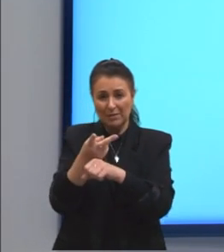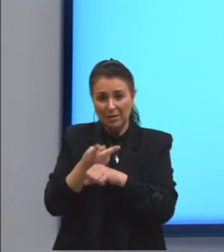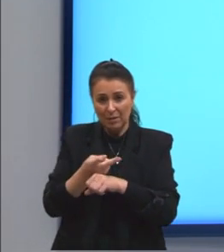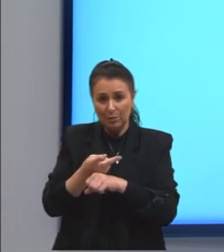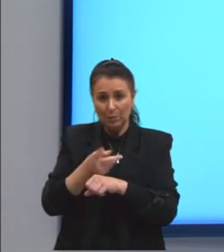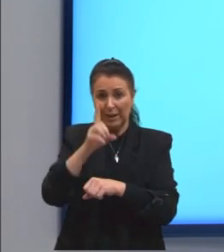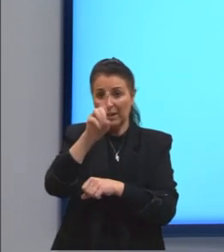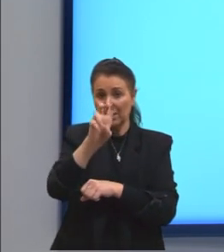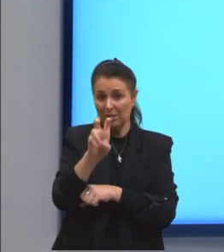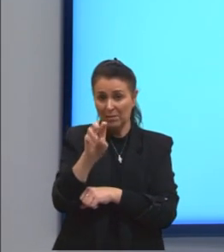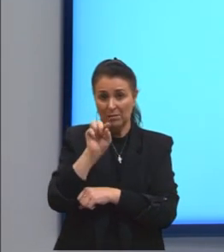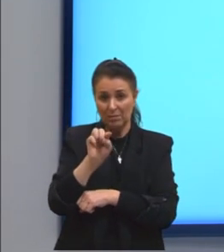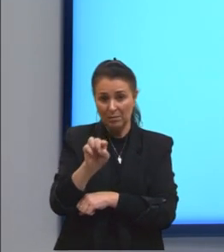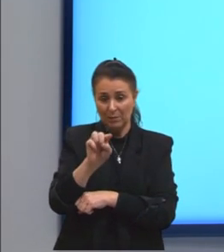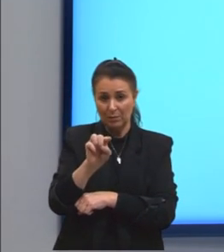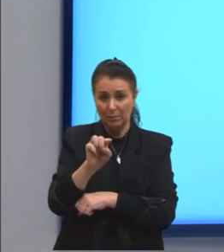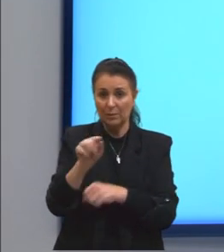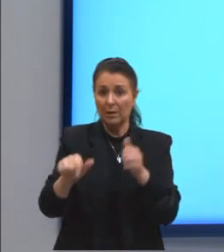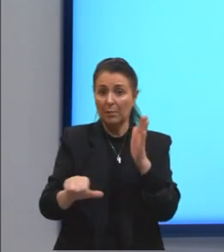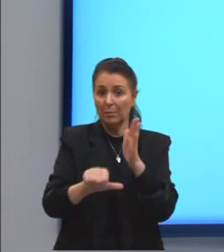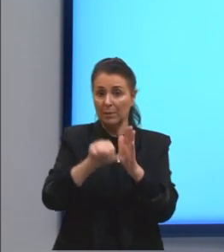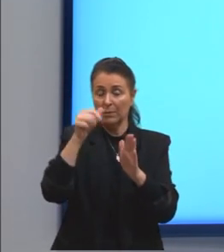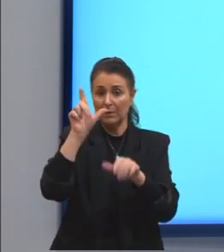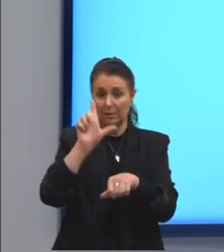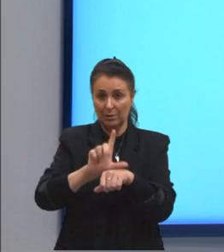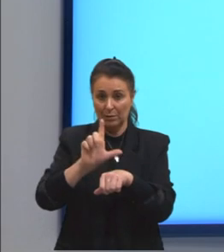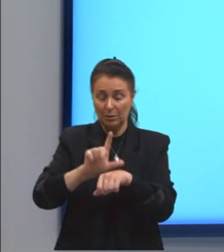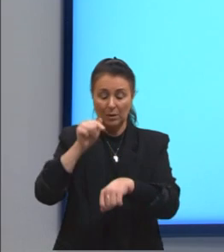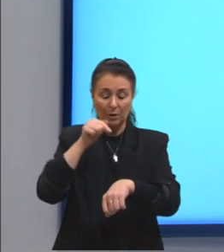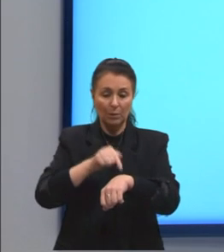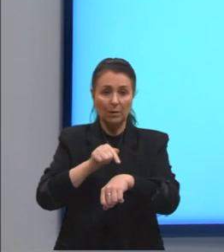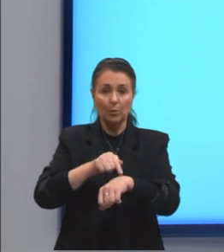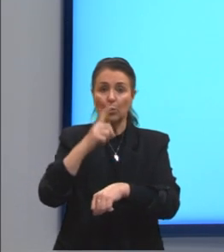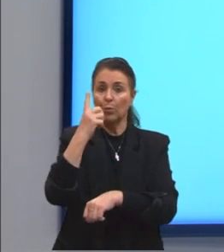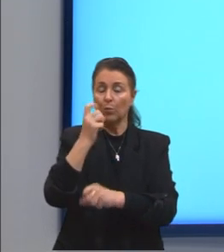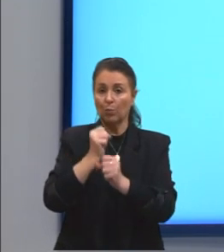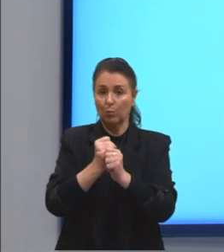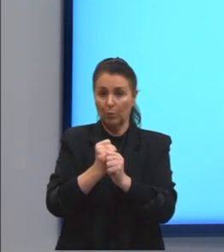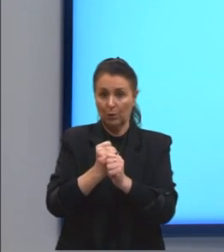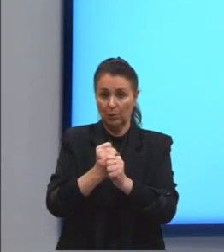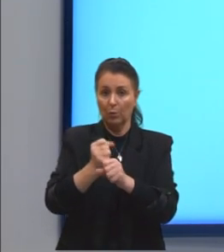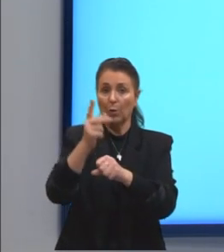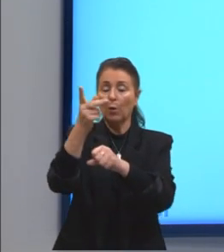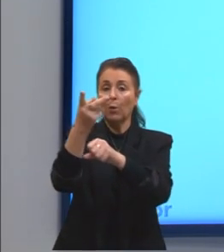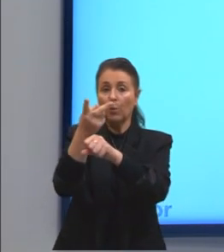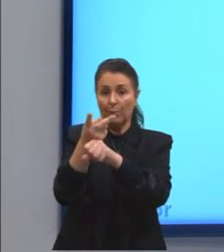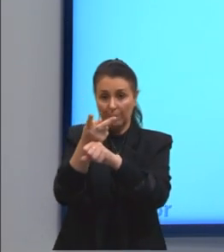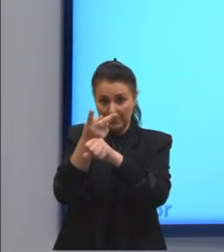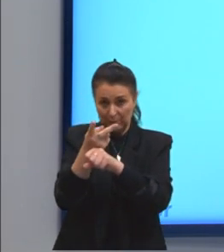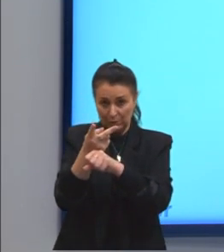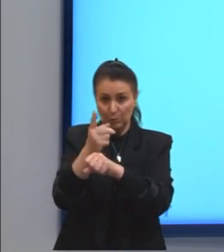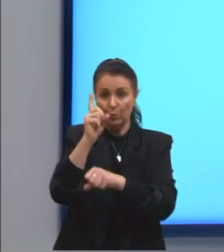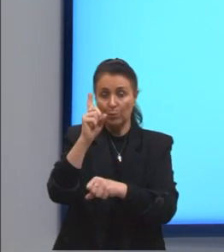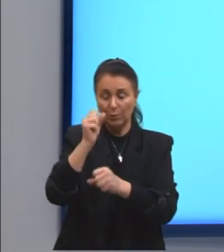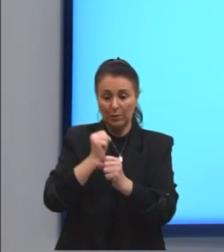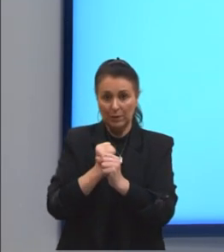Outra coisa importante, o tempo. O tempo ali é de um ano, o empréstimo vai durar um ano.